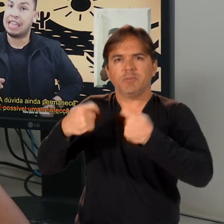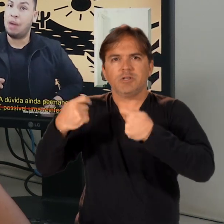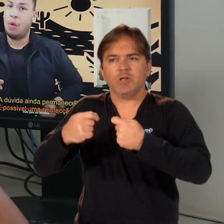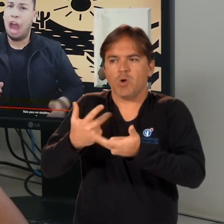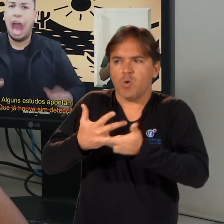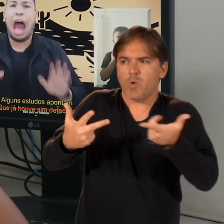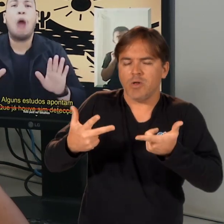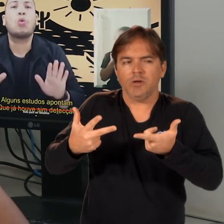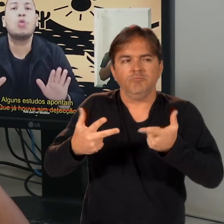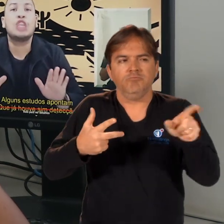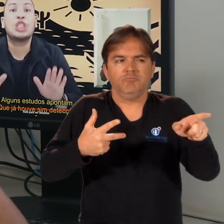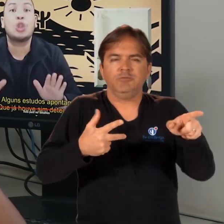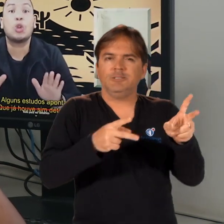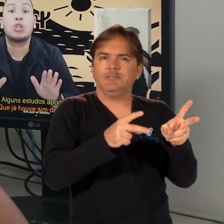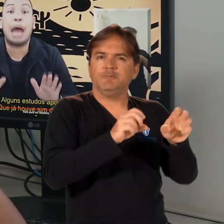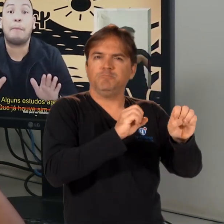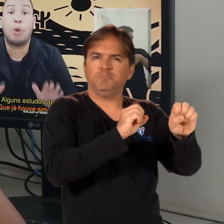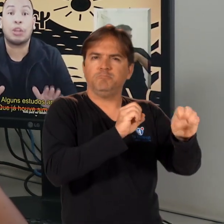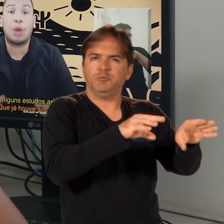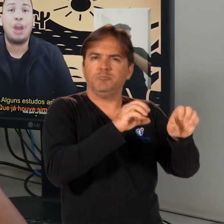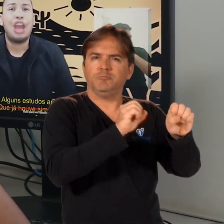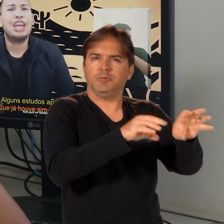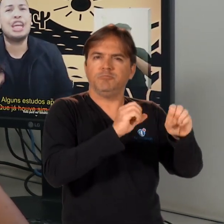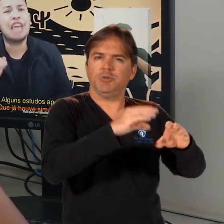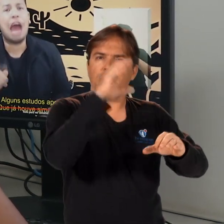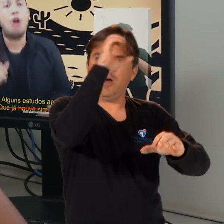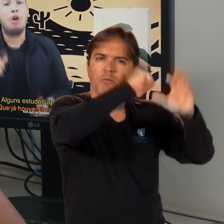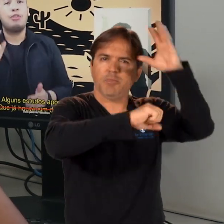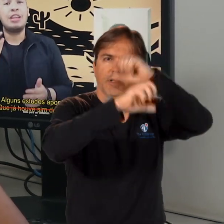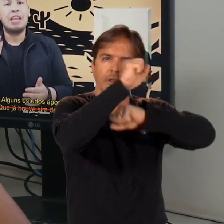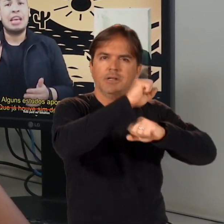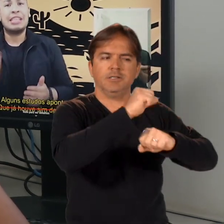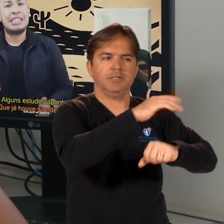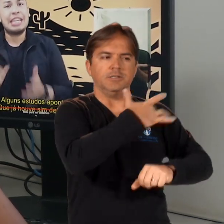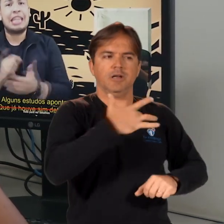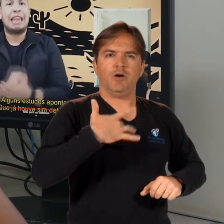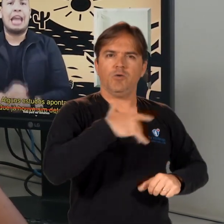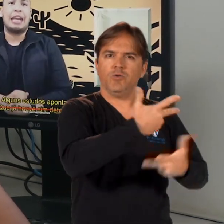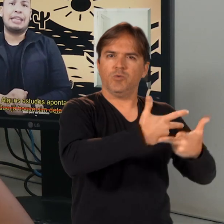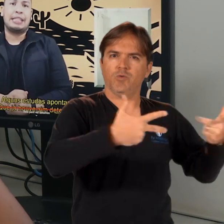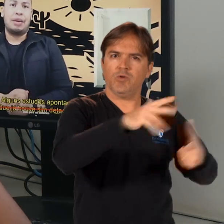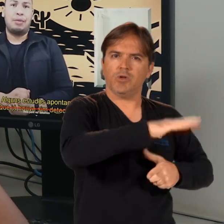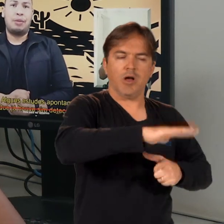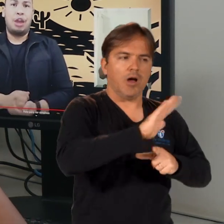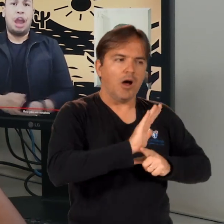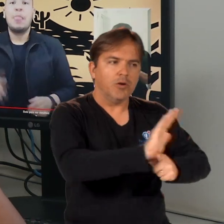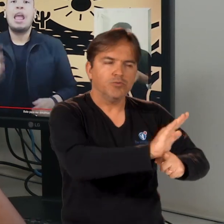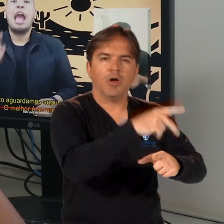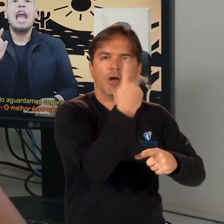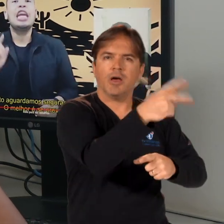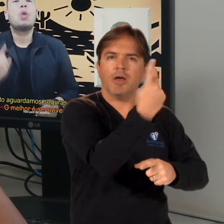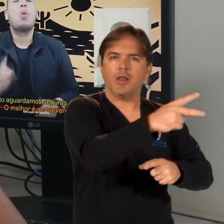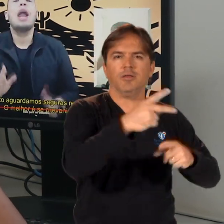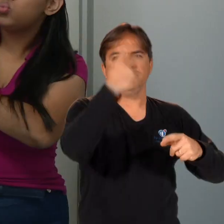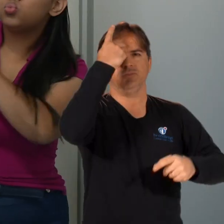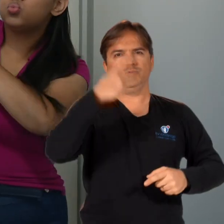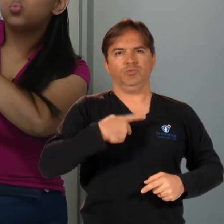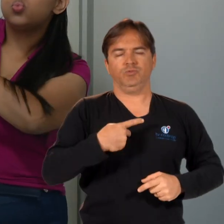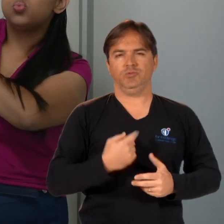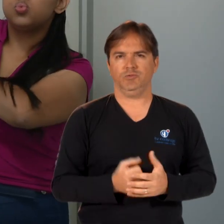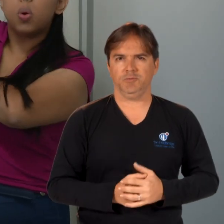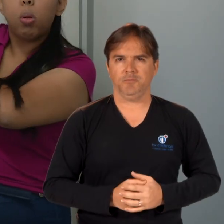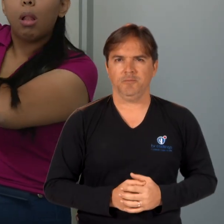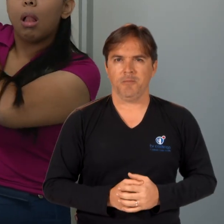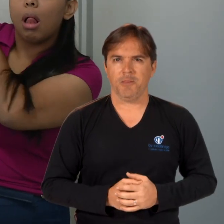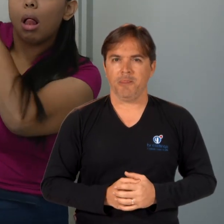de se educar a população para conciliar, para gerenciar as condições de saúde, para dar autonomia a essa população. Os